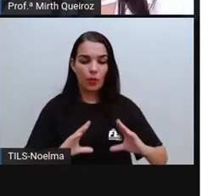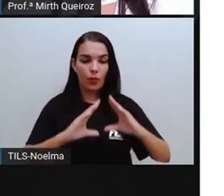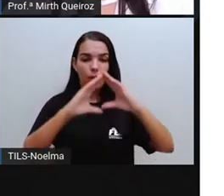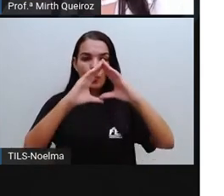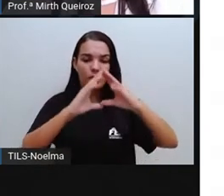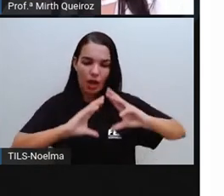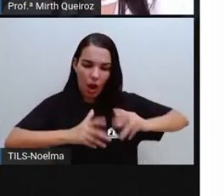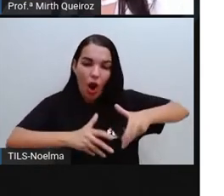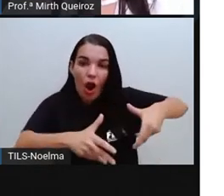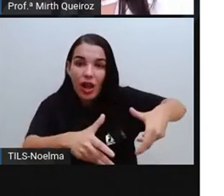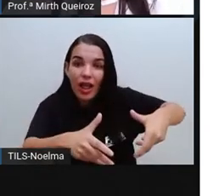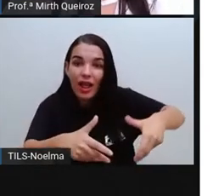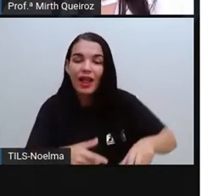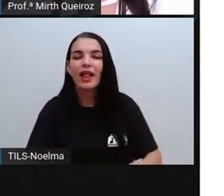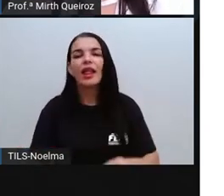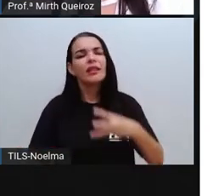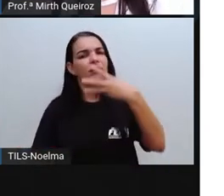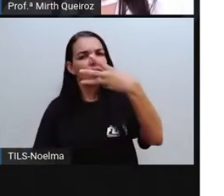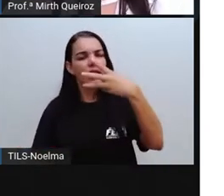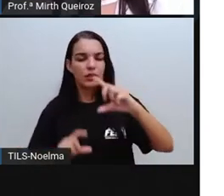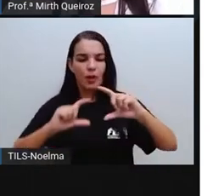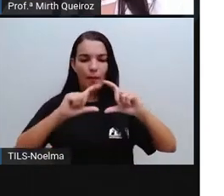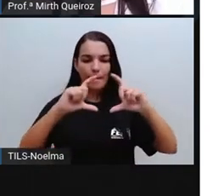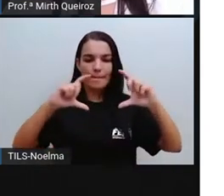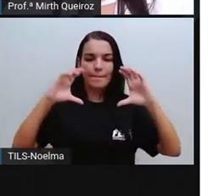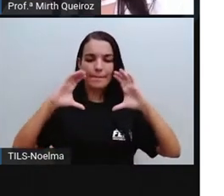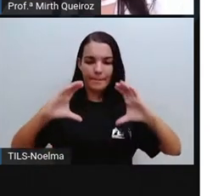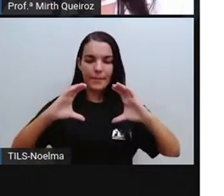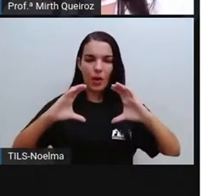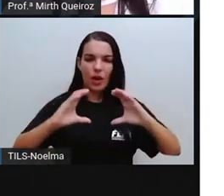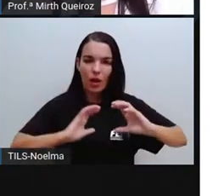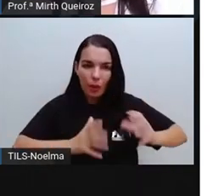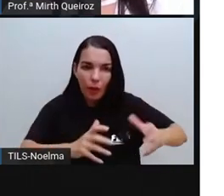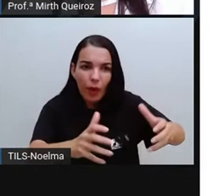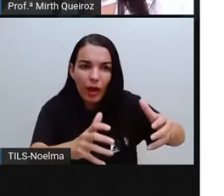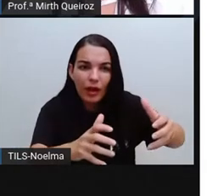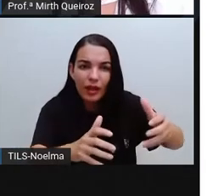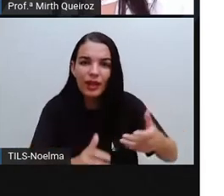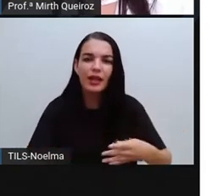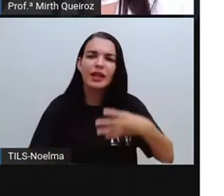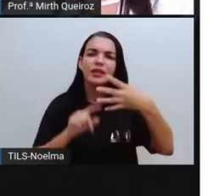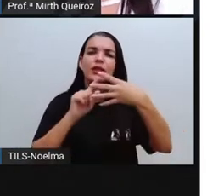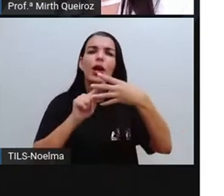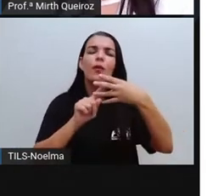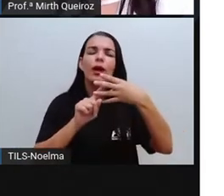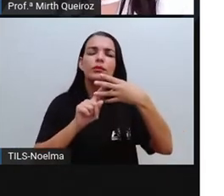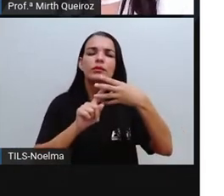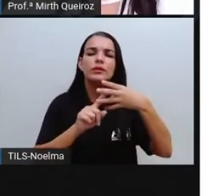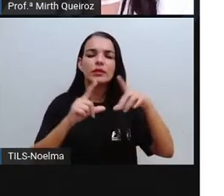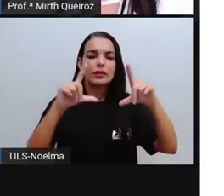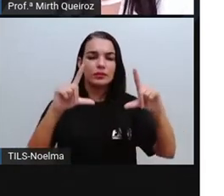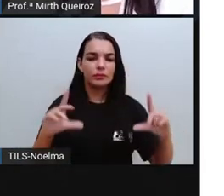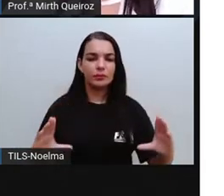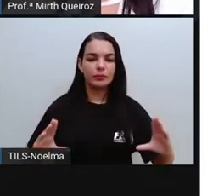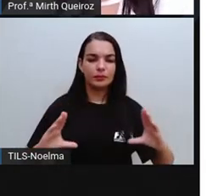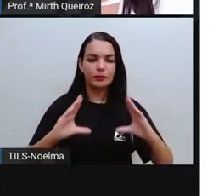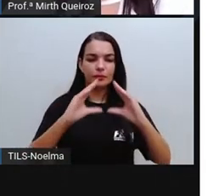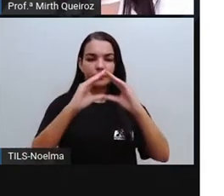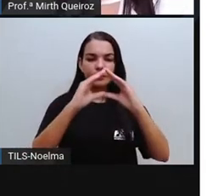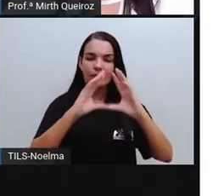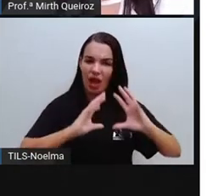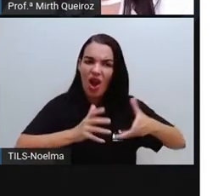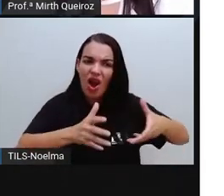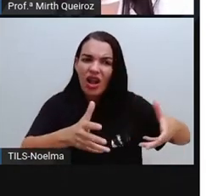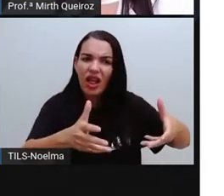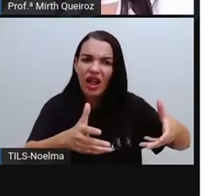número 2, uma esfera, a figura número 3, e nós temos uma pirâmide aqui na figura de número 4.